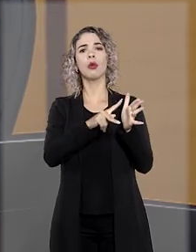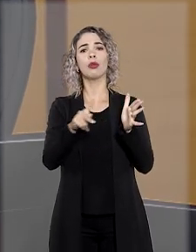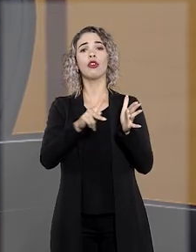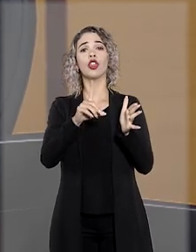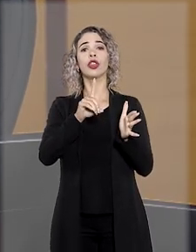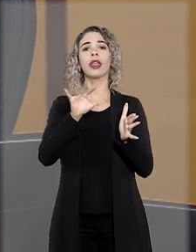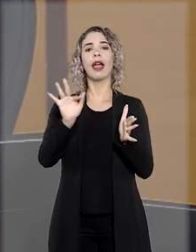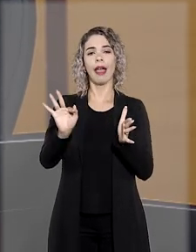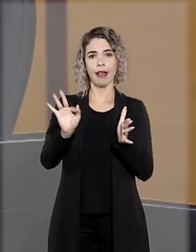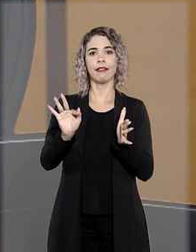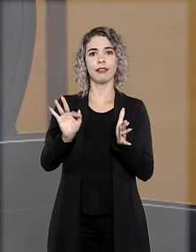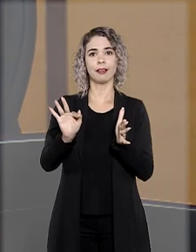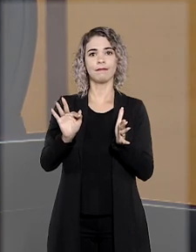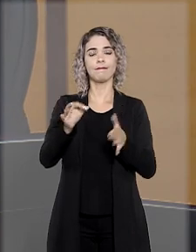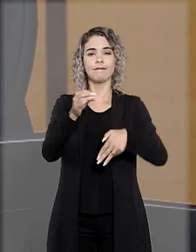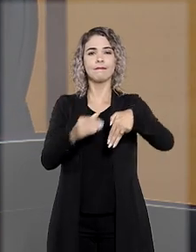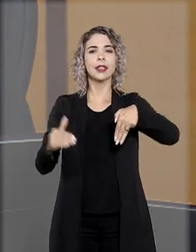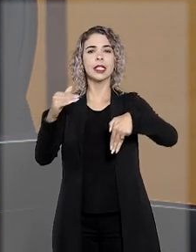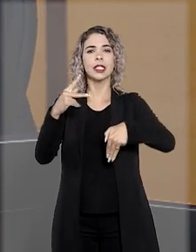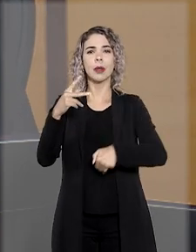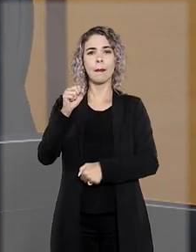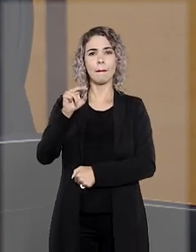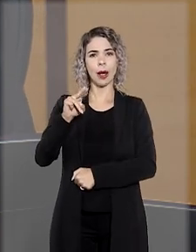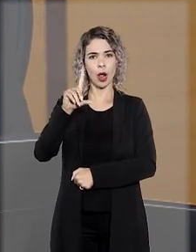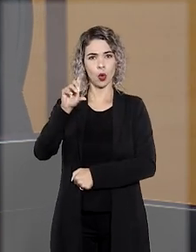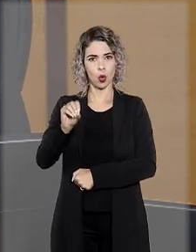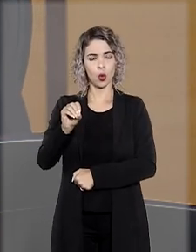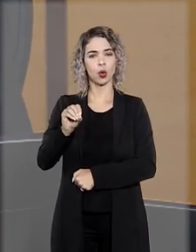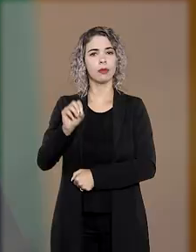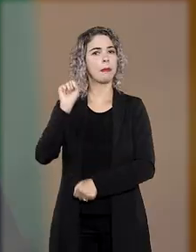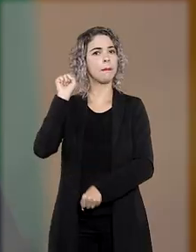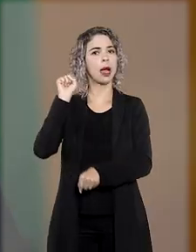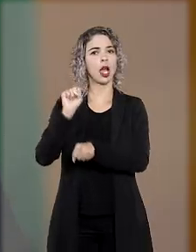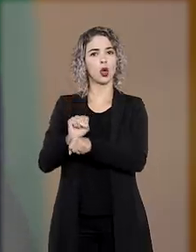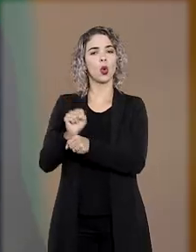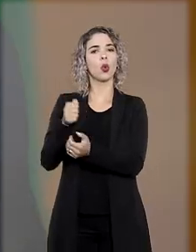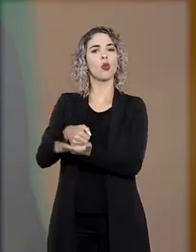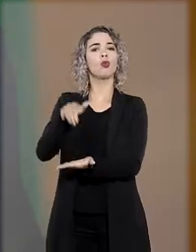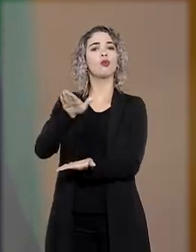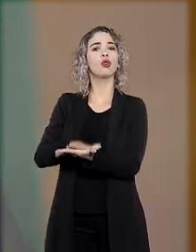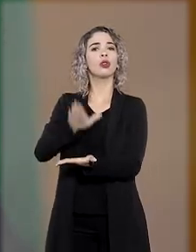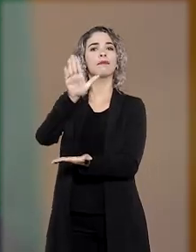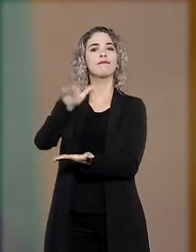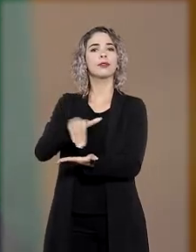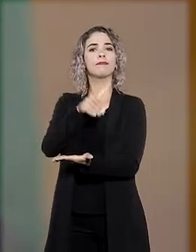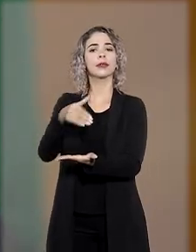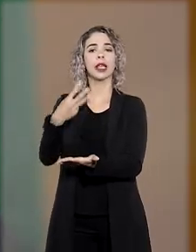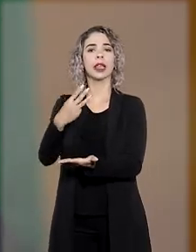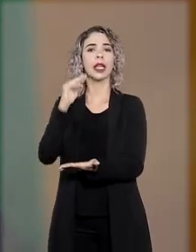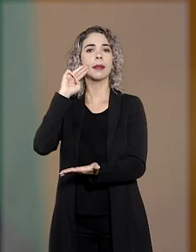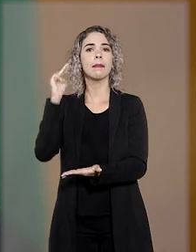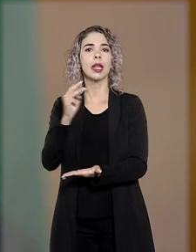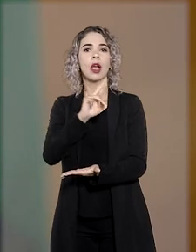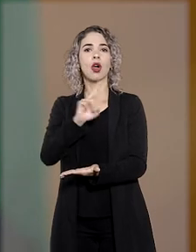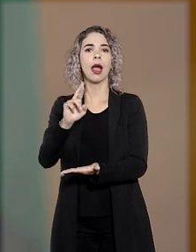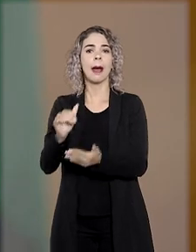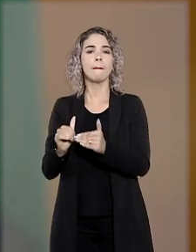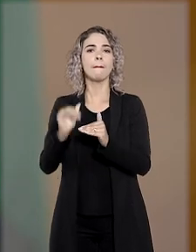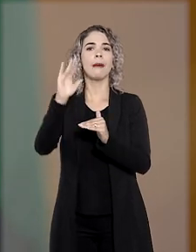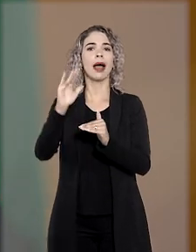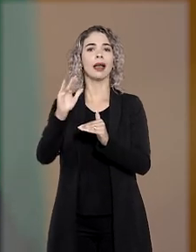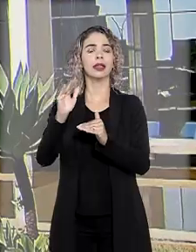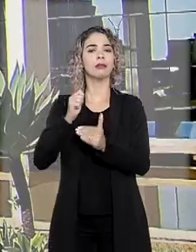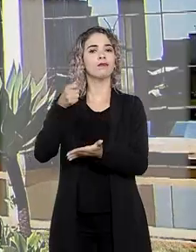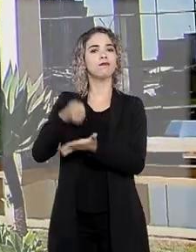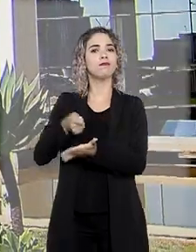Sindicato dos Professores do Distrito Federal, o ministro Paulo Sérgio Domingues suspendeu a cobrança de multa de mais de 3 milhões de